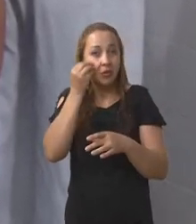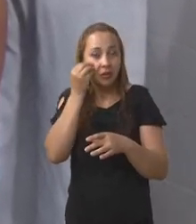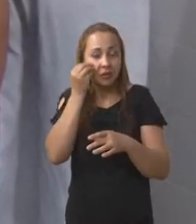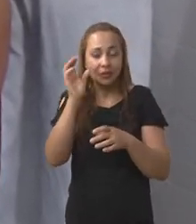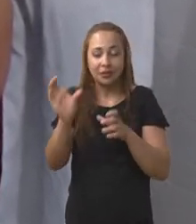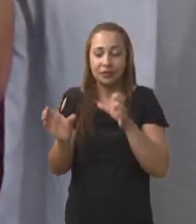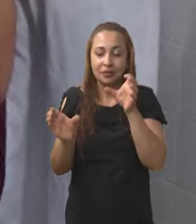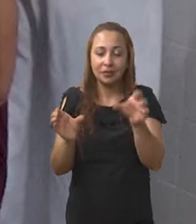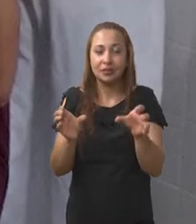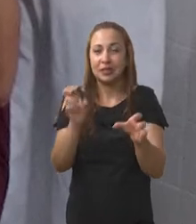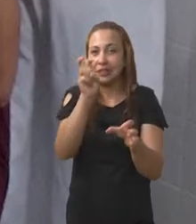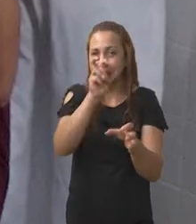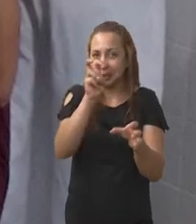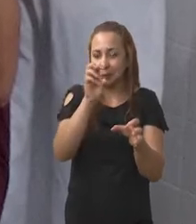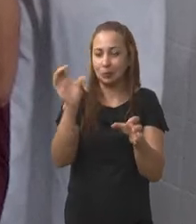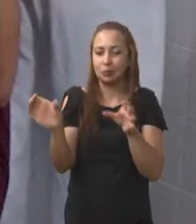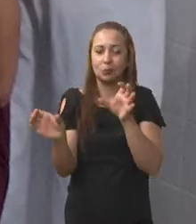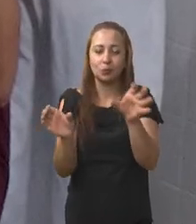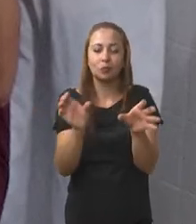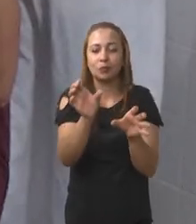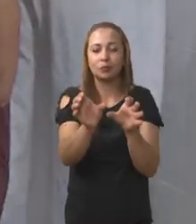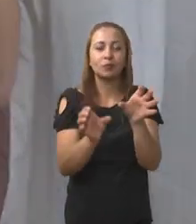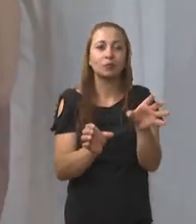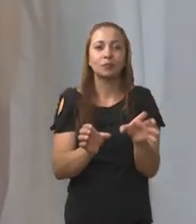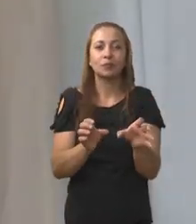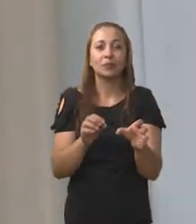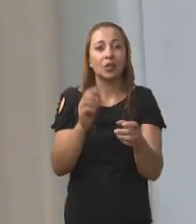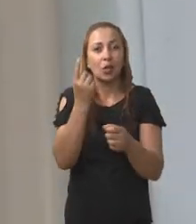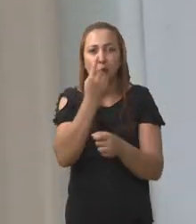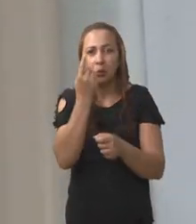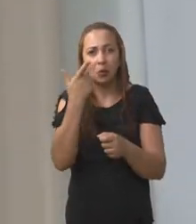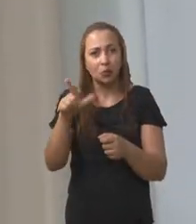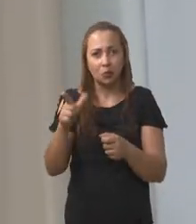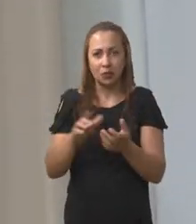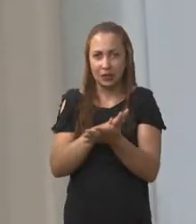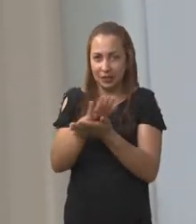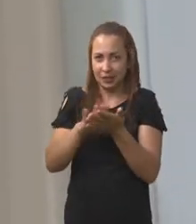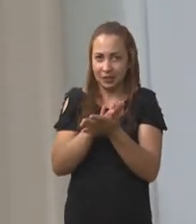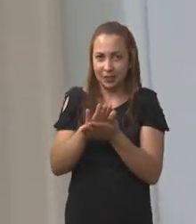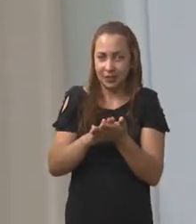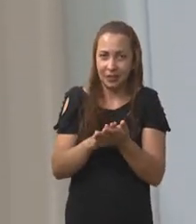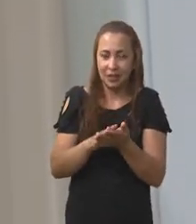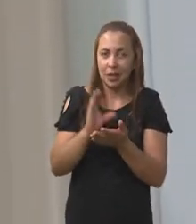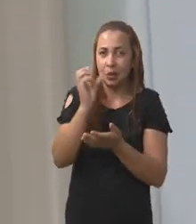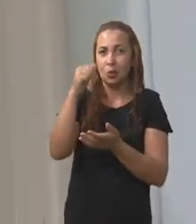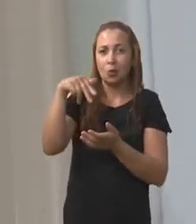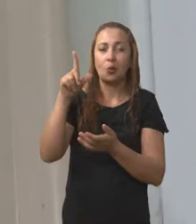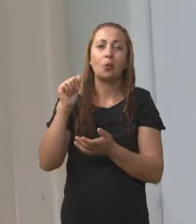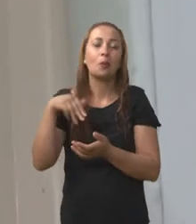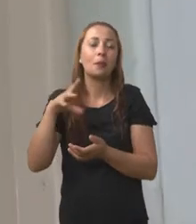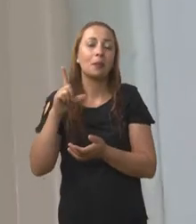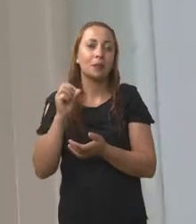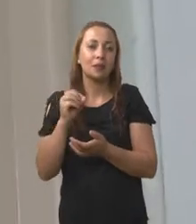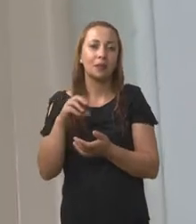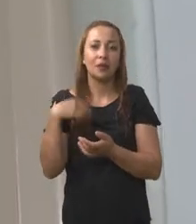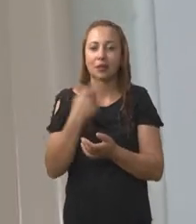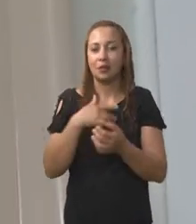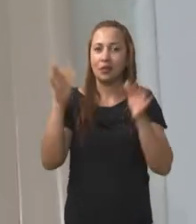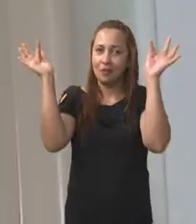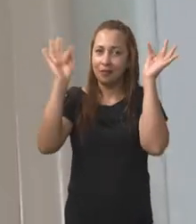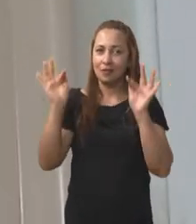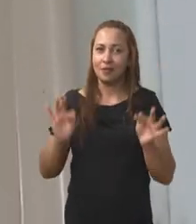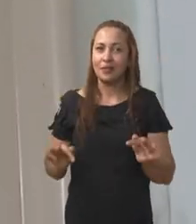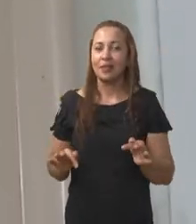cinco amostras, dessas cinco amostras, uma não tinha nenhuma concentração do cogumelo do sol e, para a nossa